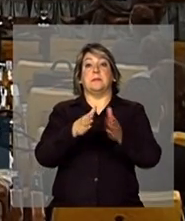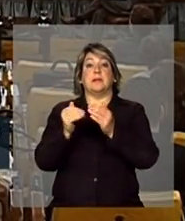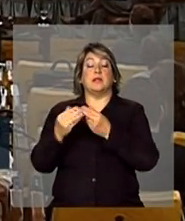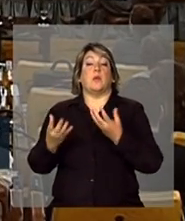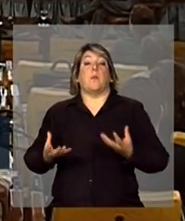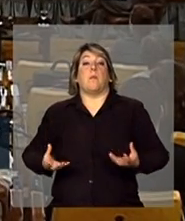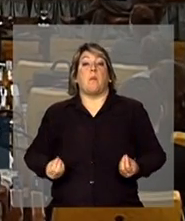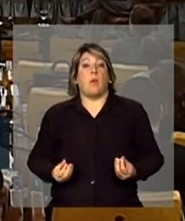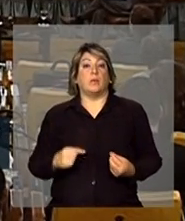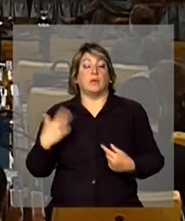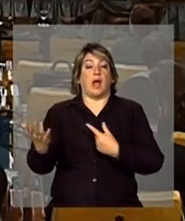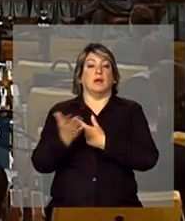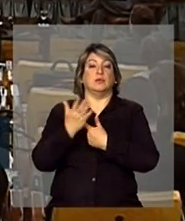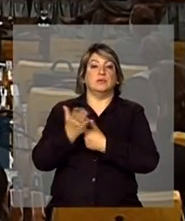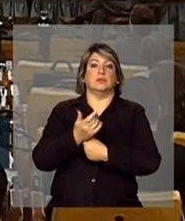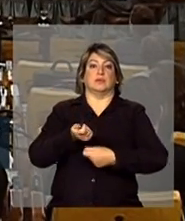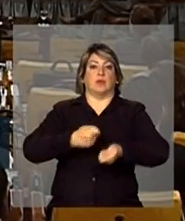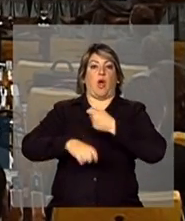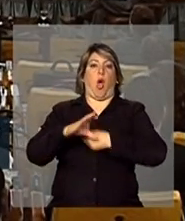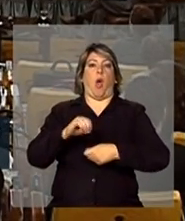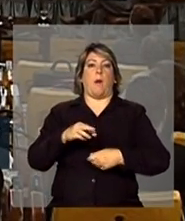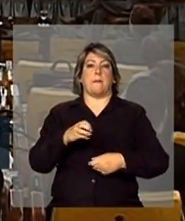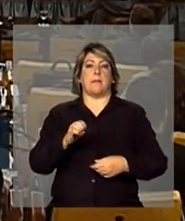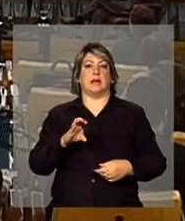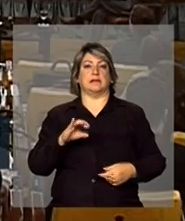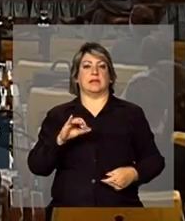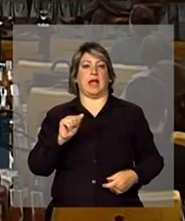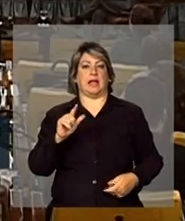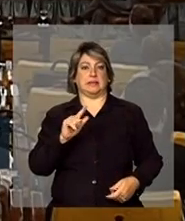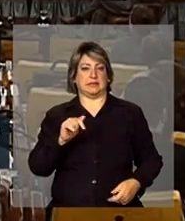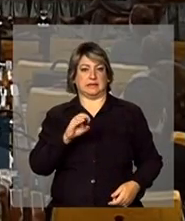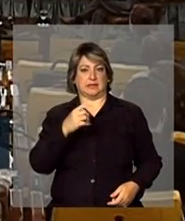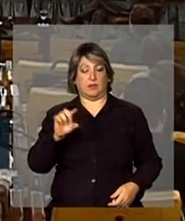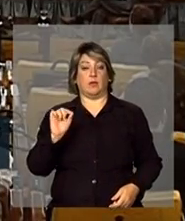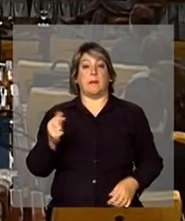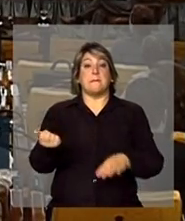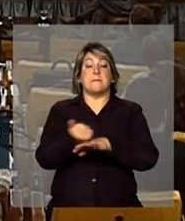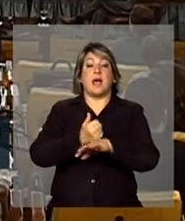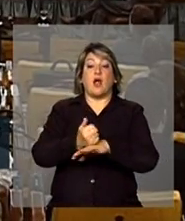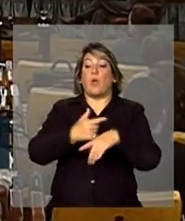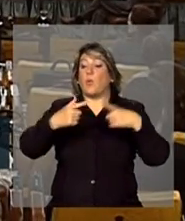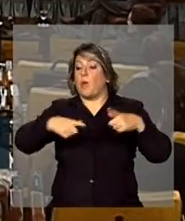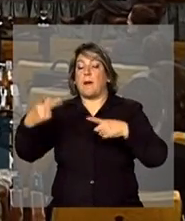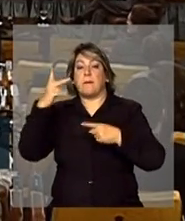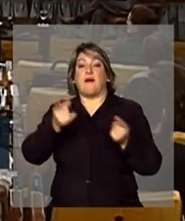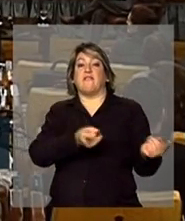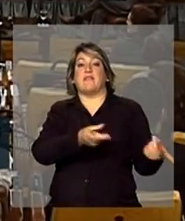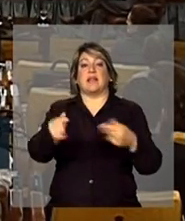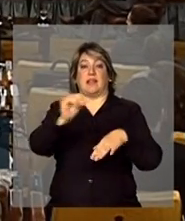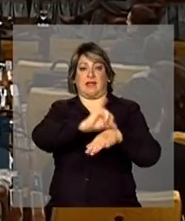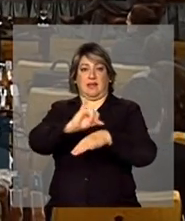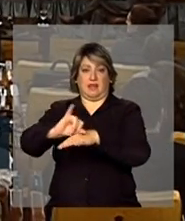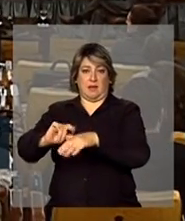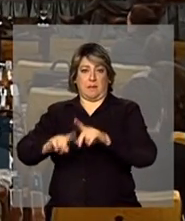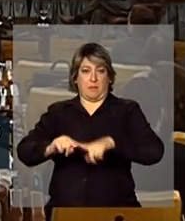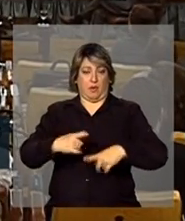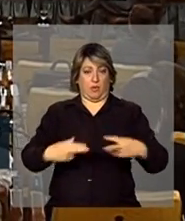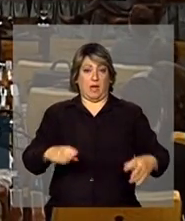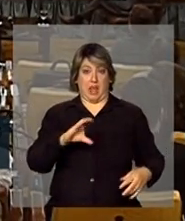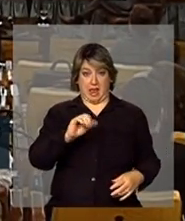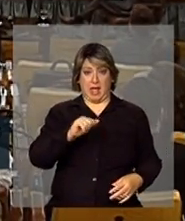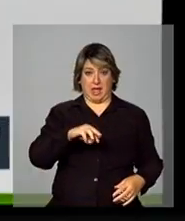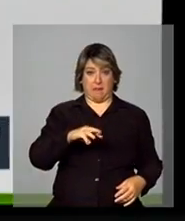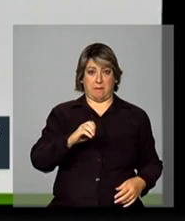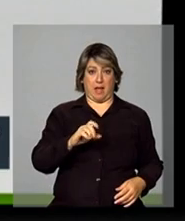apoio à comercialização, em particular, melhores lugares para vender o seu produto. Quer dizer, na verdade, é o camelô